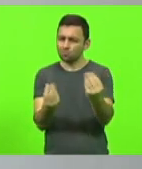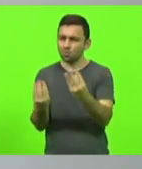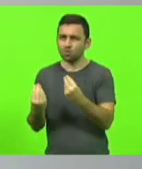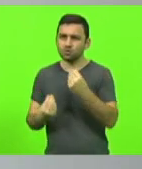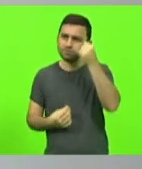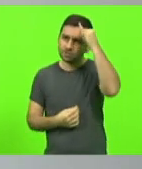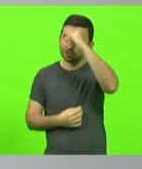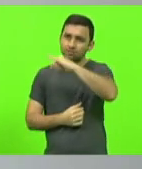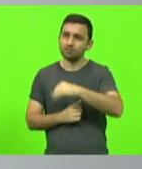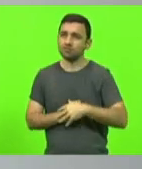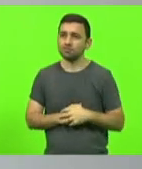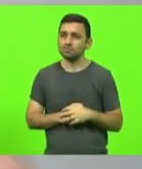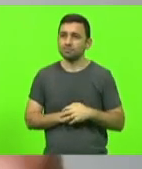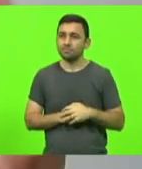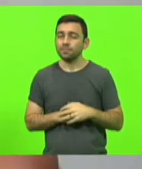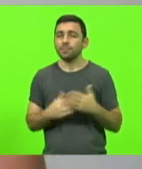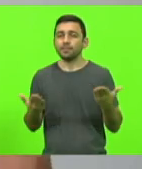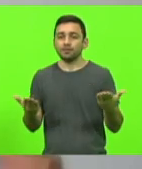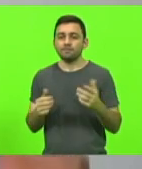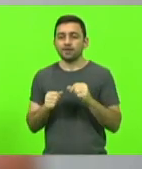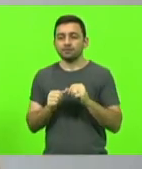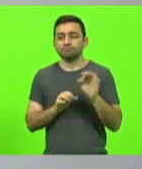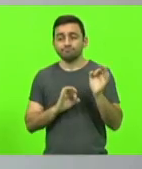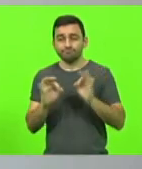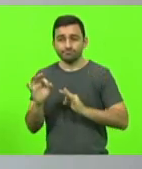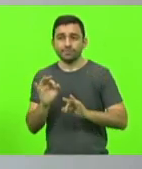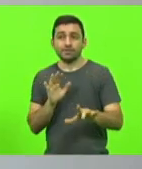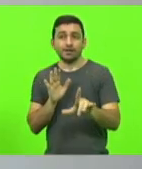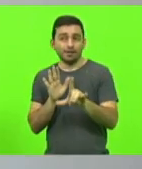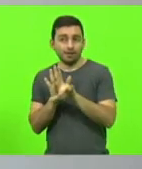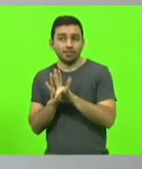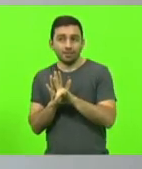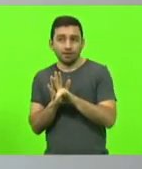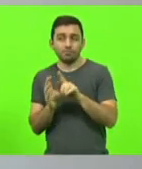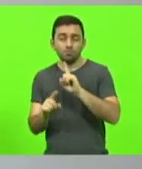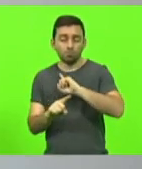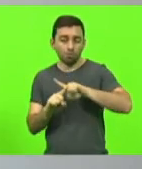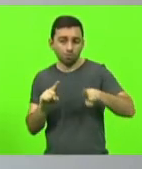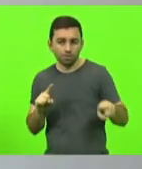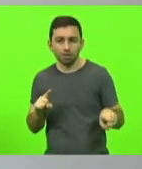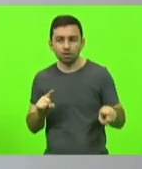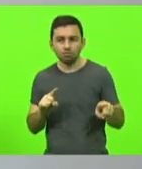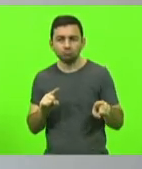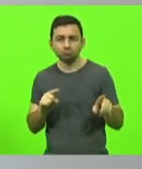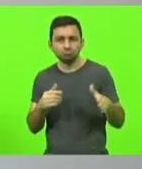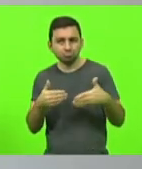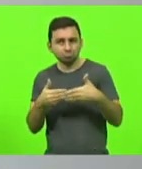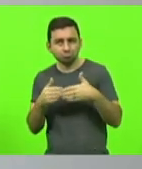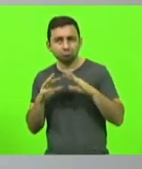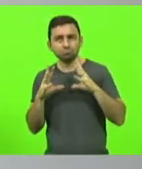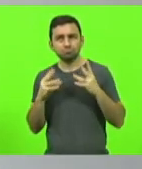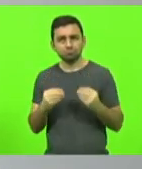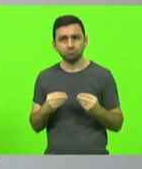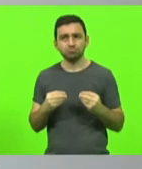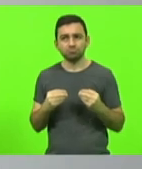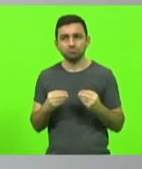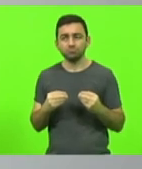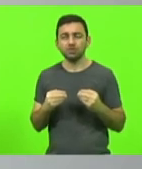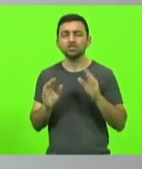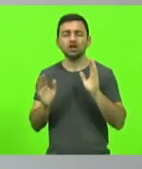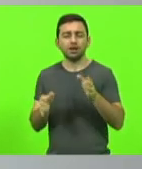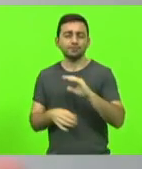Agora, nós fizemos uma lei melhor para proibir e fechar o cerco que está tramitando na casa, está lá na CCJ.